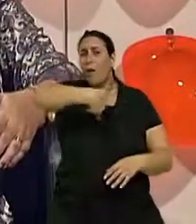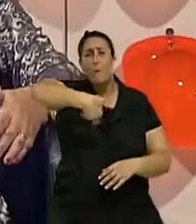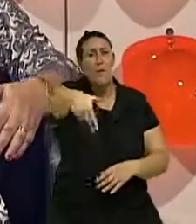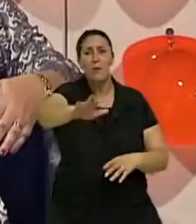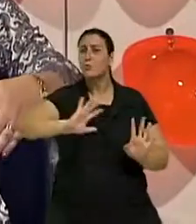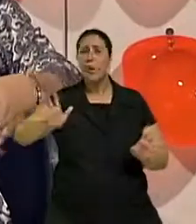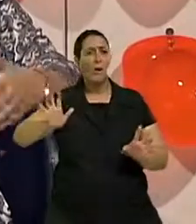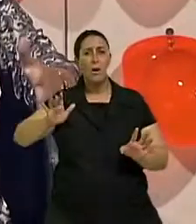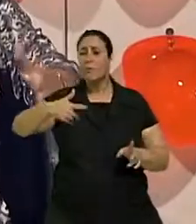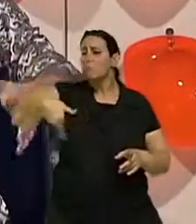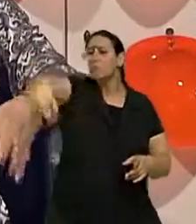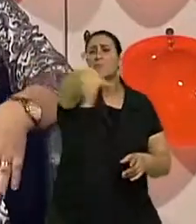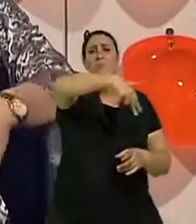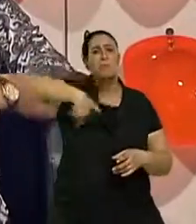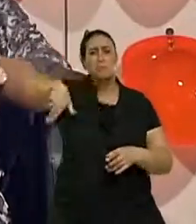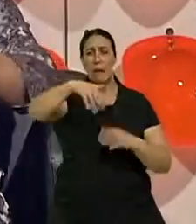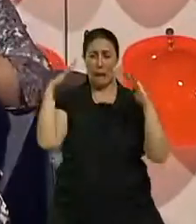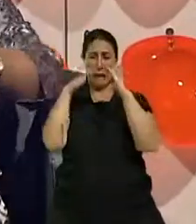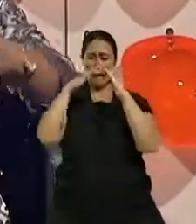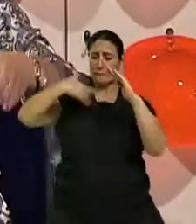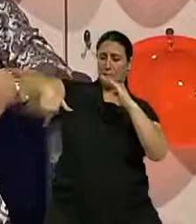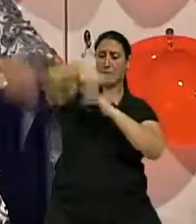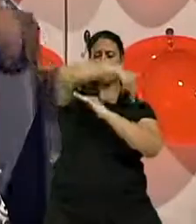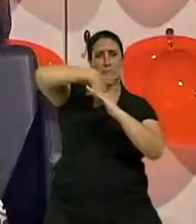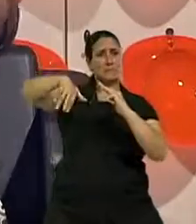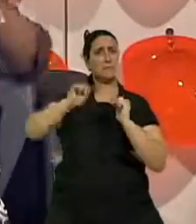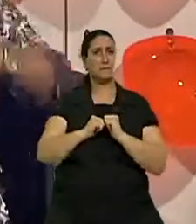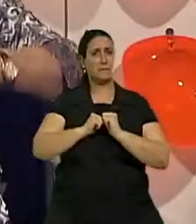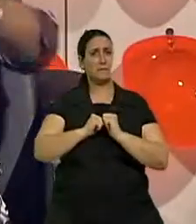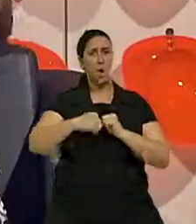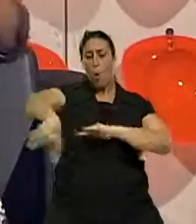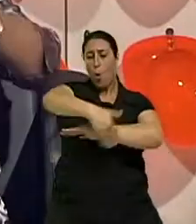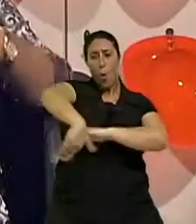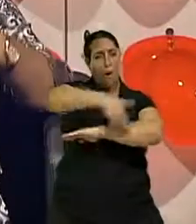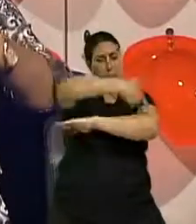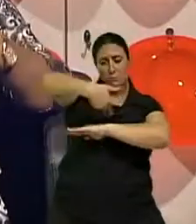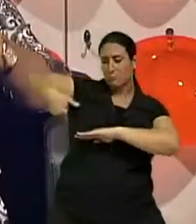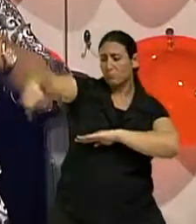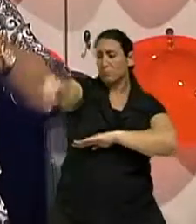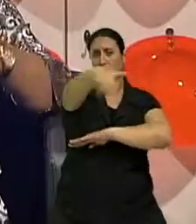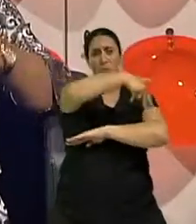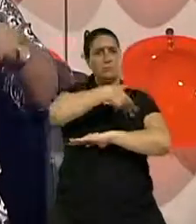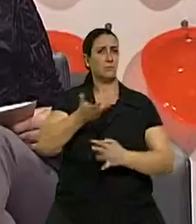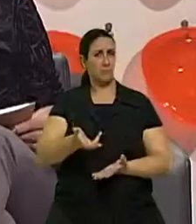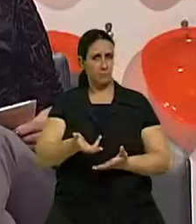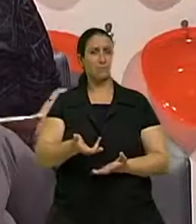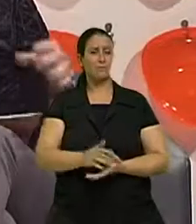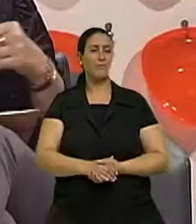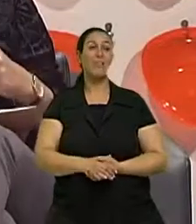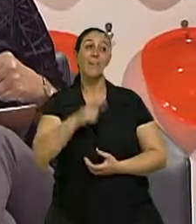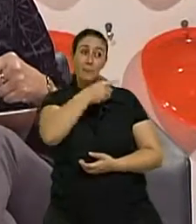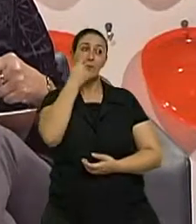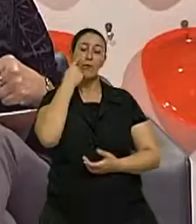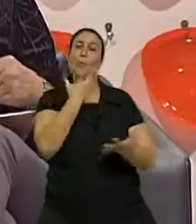Caminha ao redor da mesa da sala. Caminha no pátio. Vai até o armazém e volta. É, mas o ser humano é